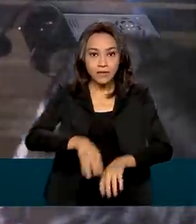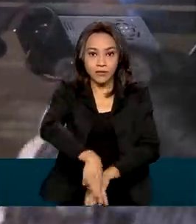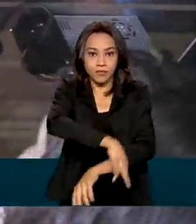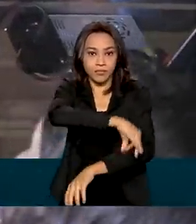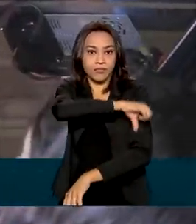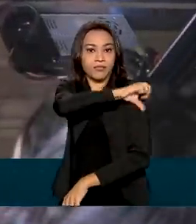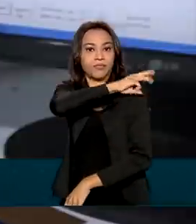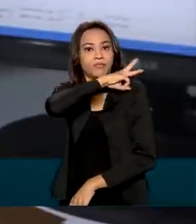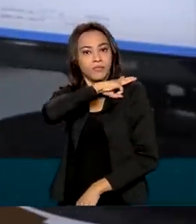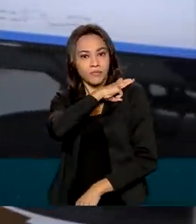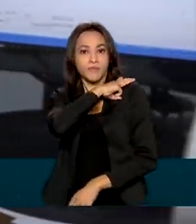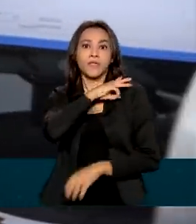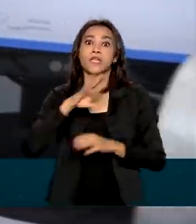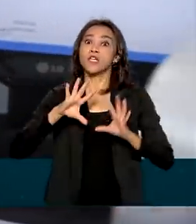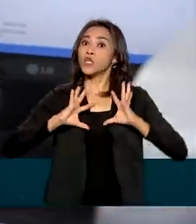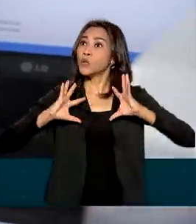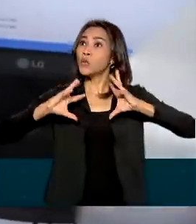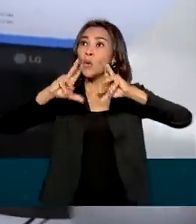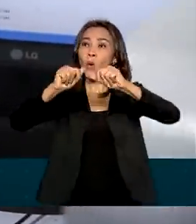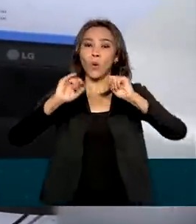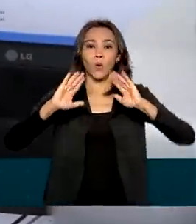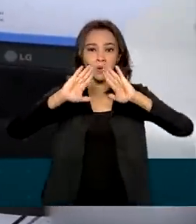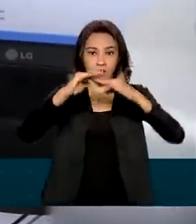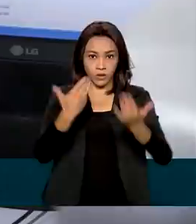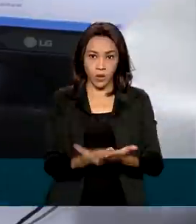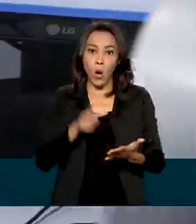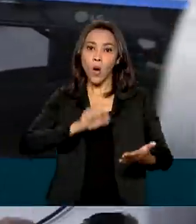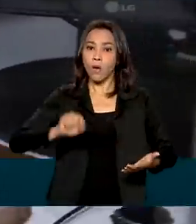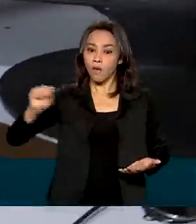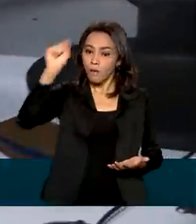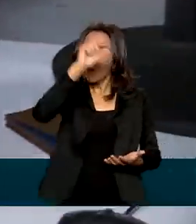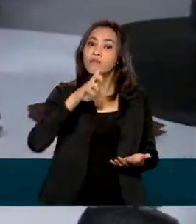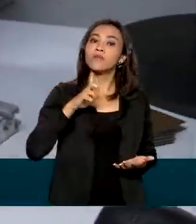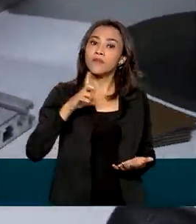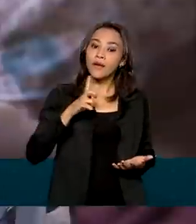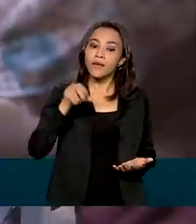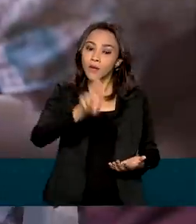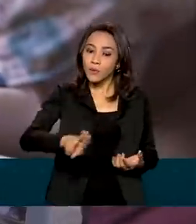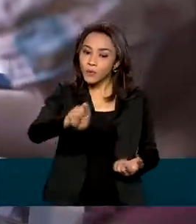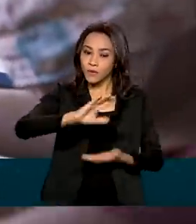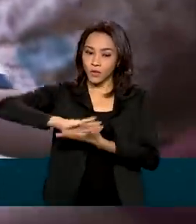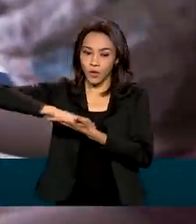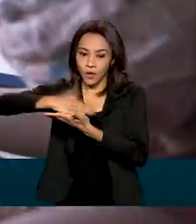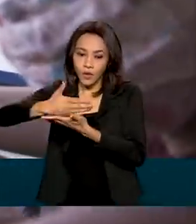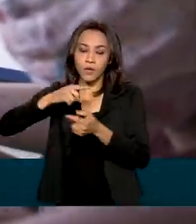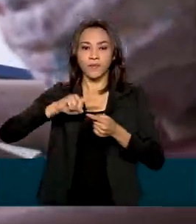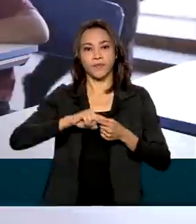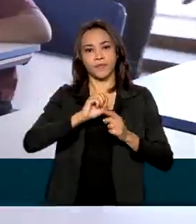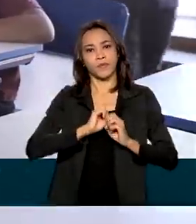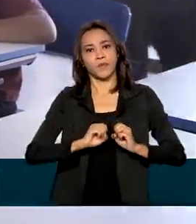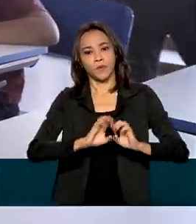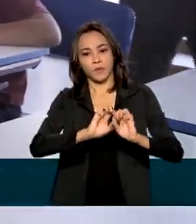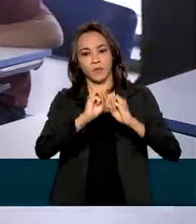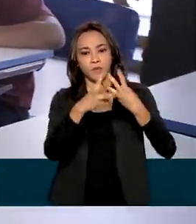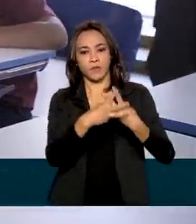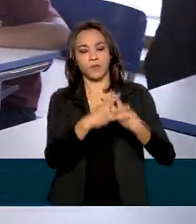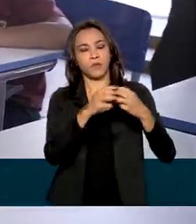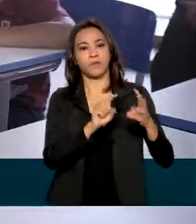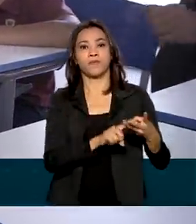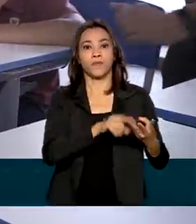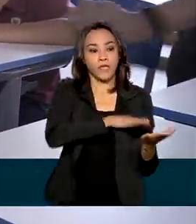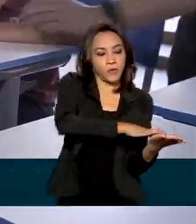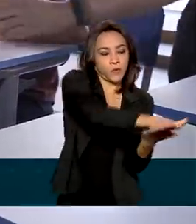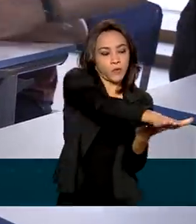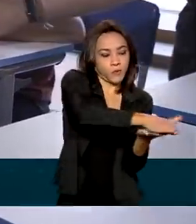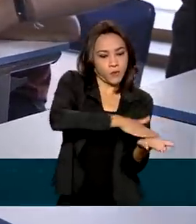unidades da federação tenham um laboratório totalmente equipado com notebooks, projetores, impressora, kits